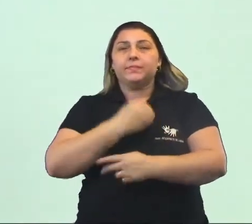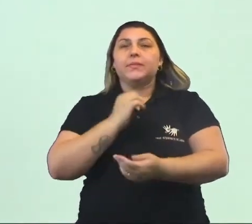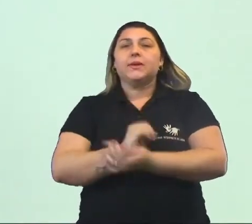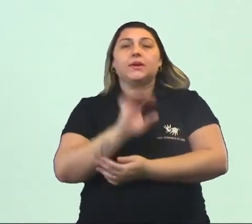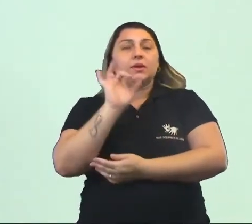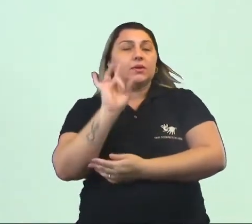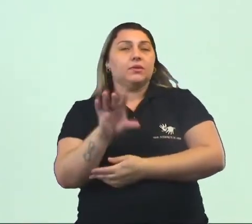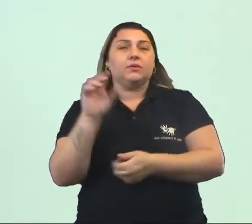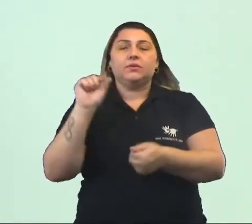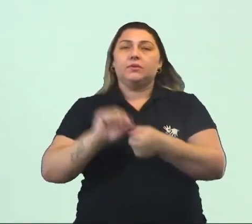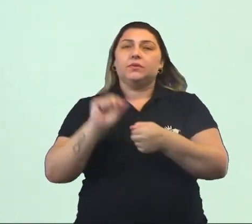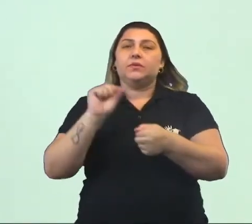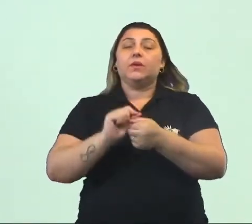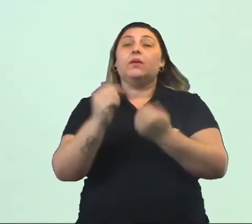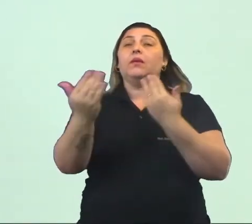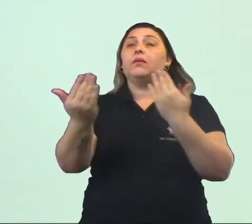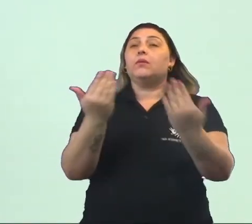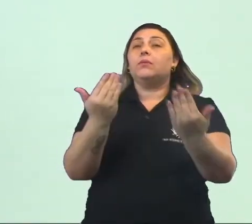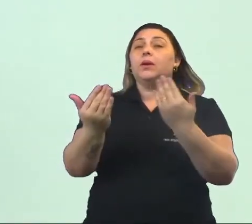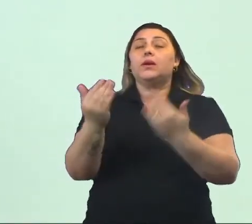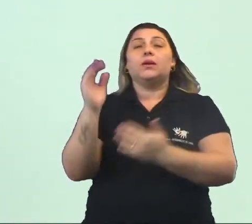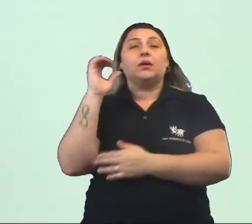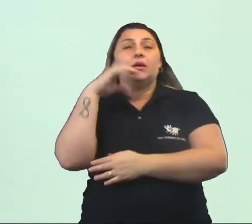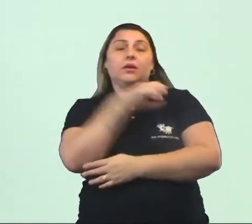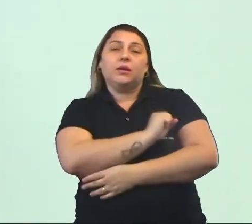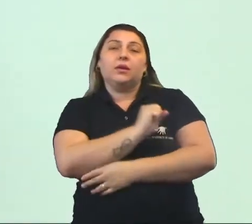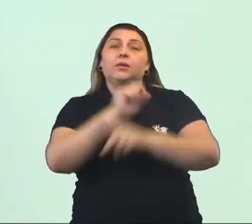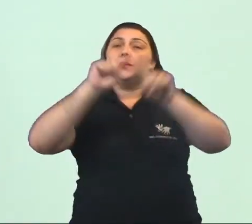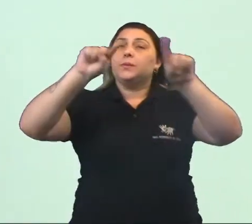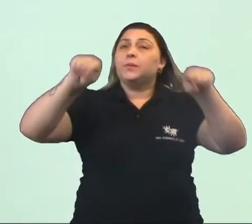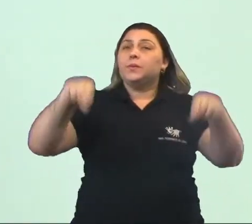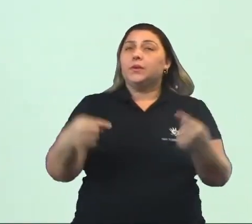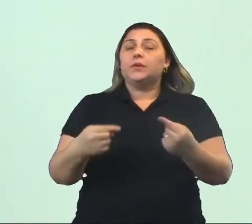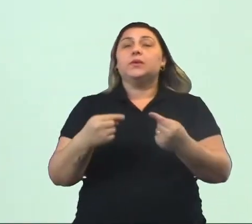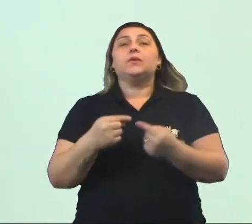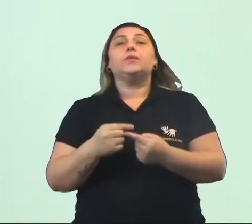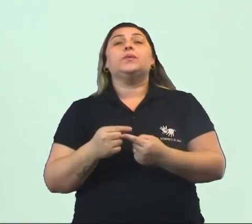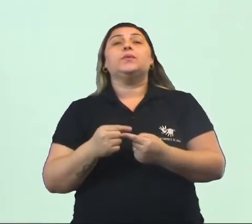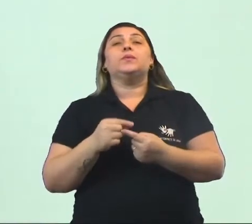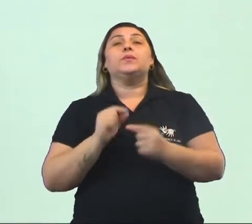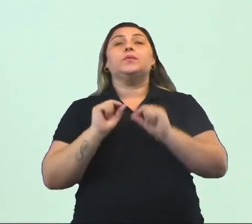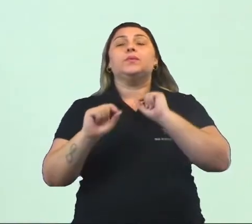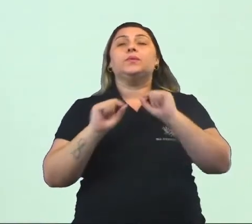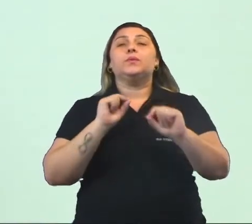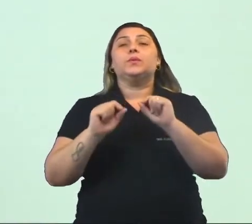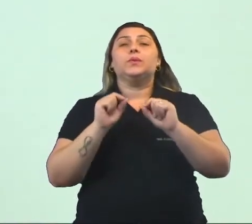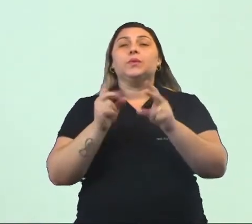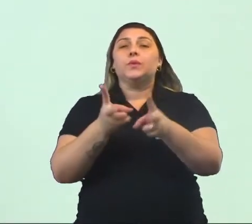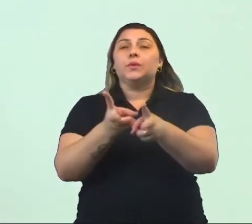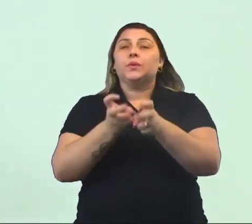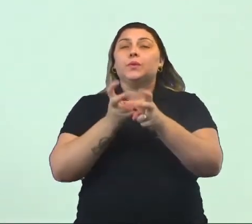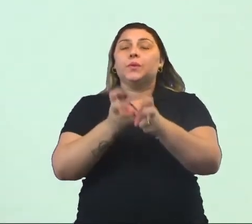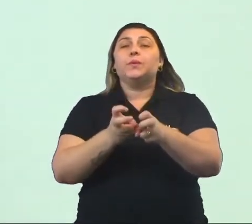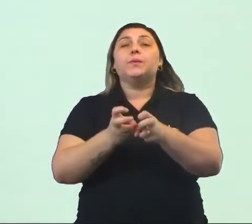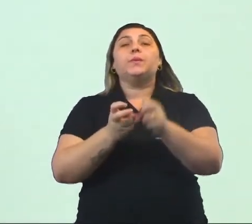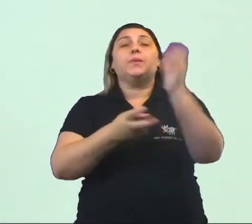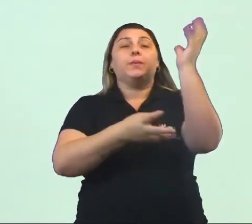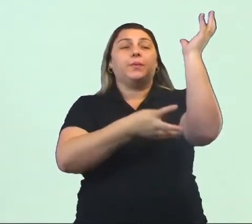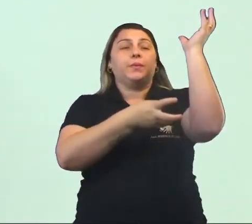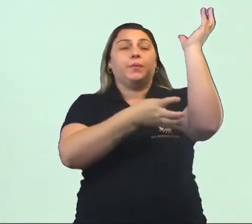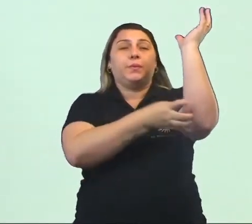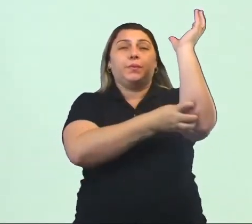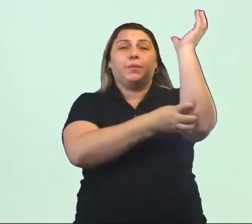fazendo aí um comparativo rápido, abrindo um parênteses, você pega no caso da extração do látrico na Amazônia,